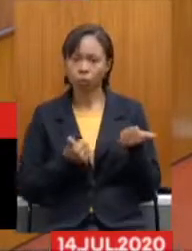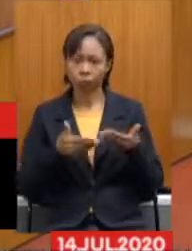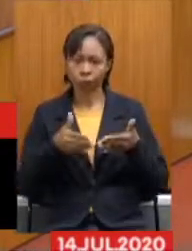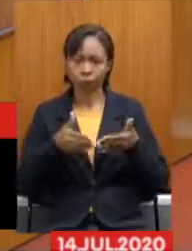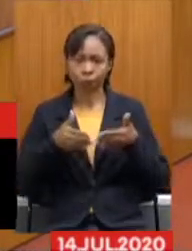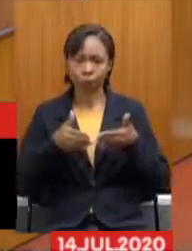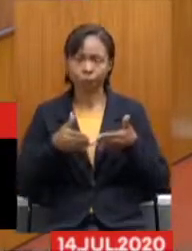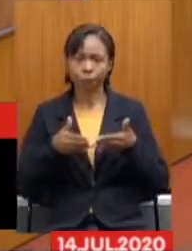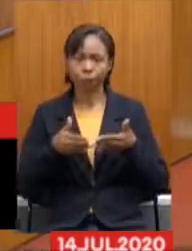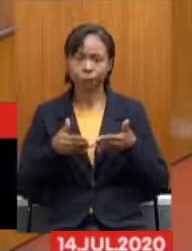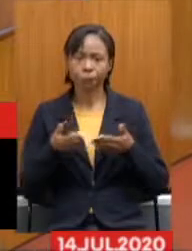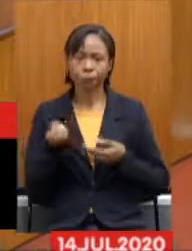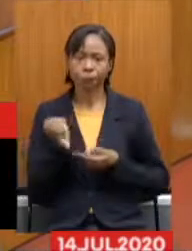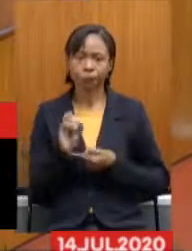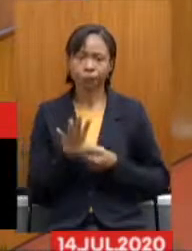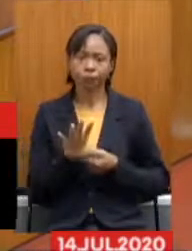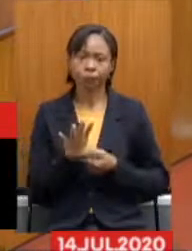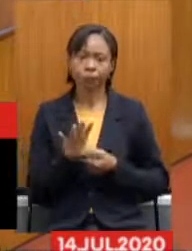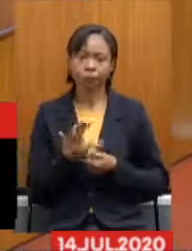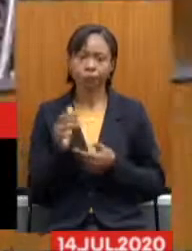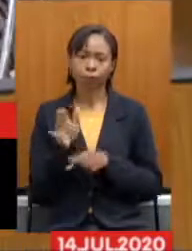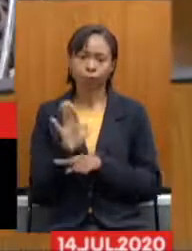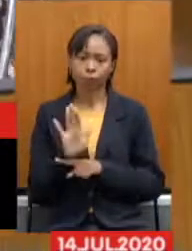Obrigado